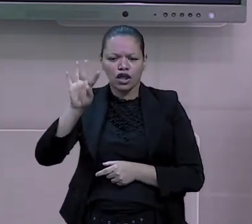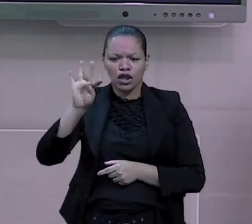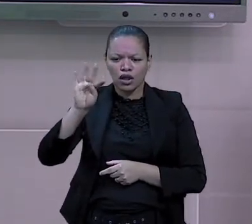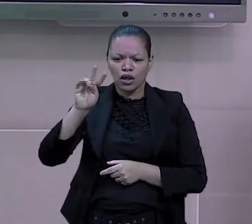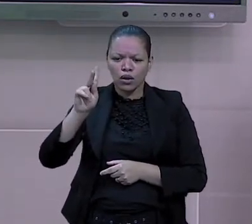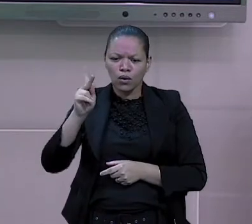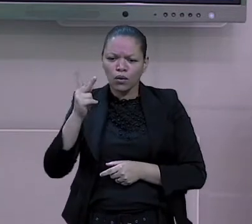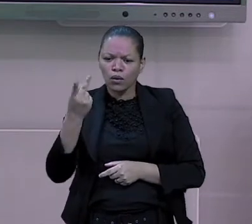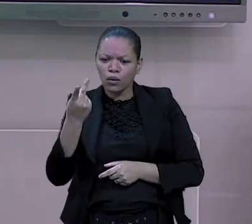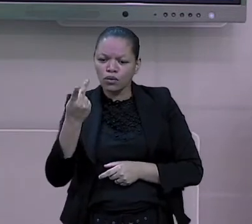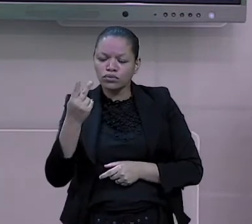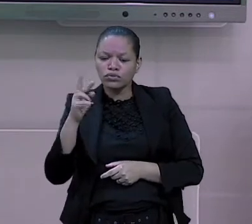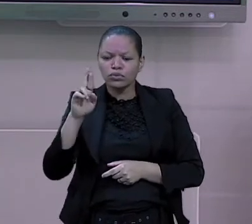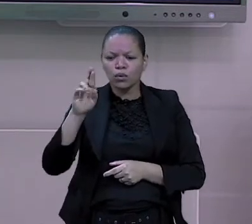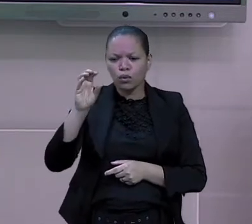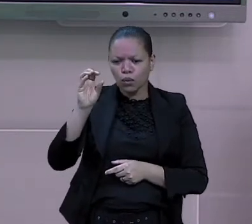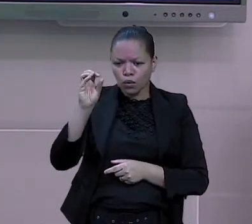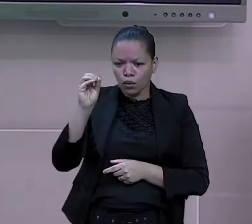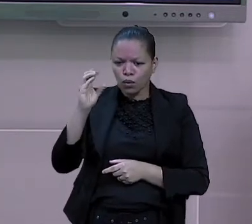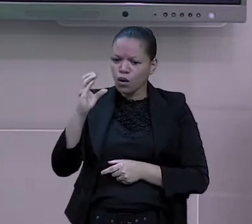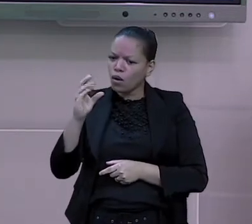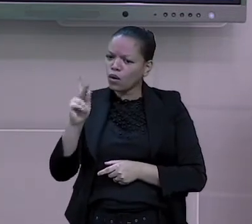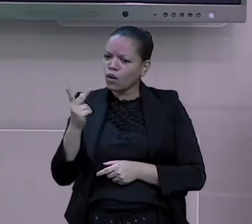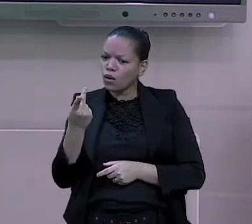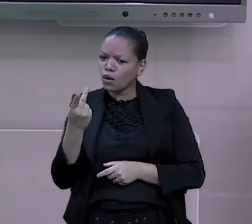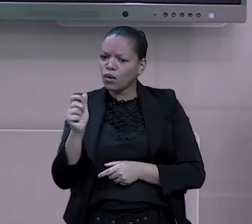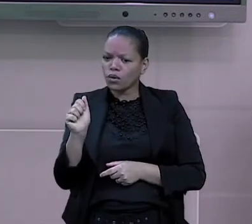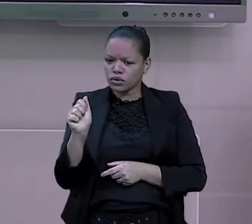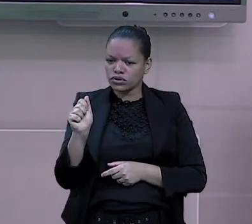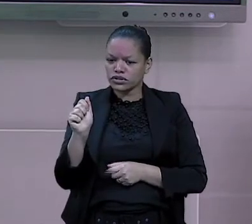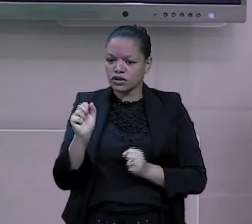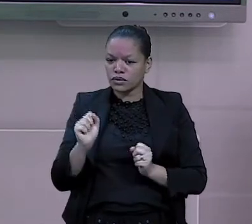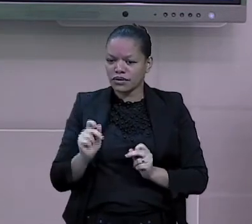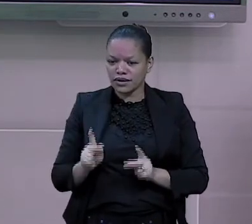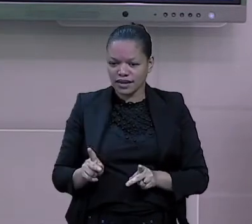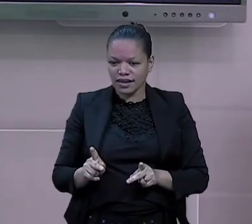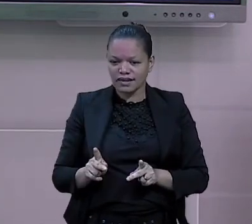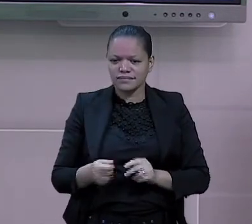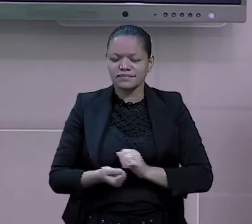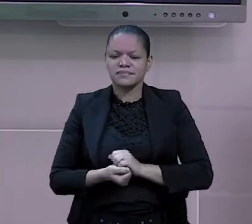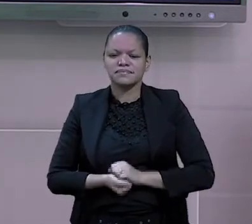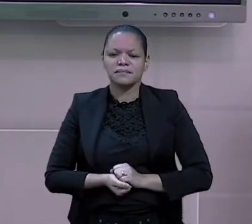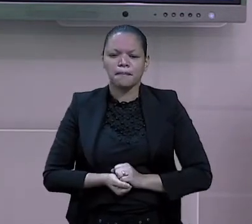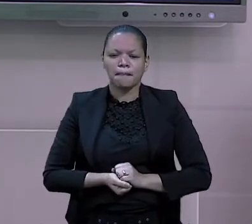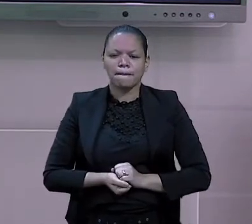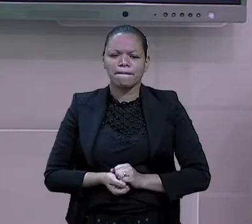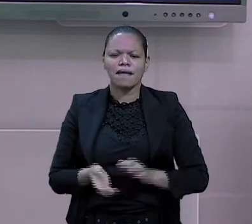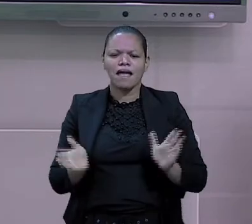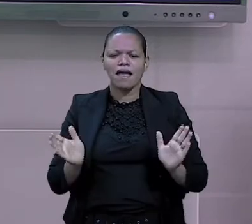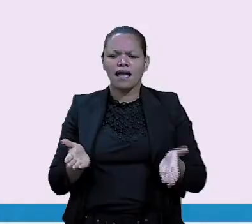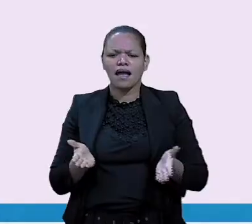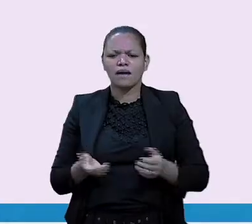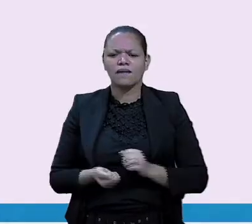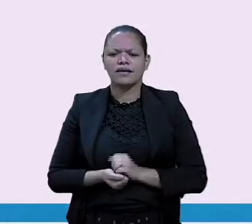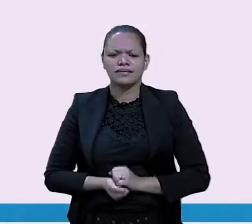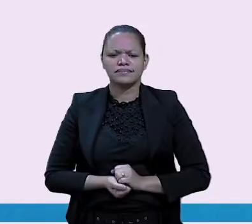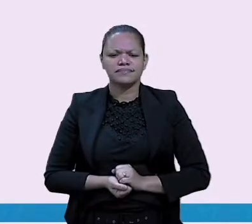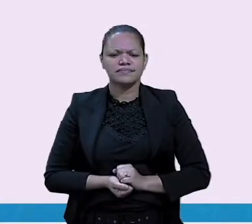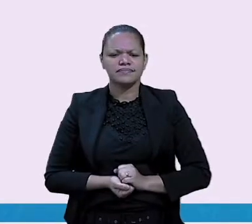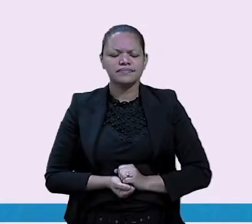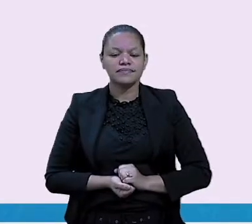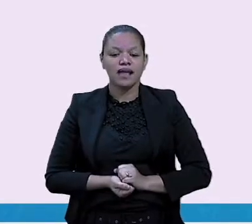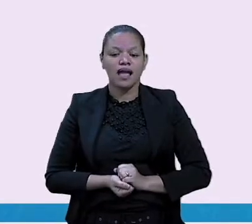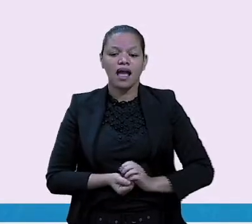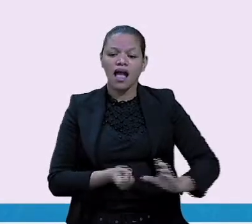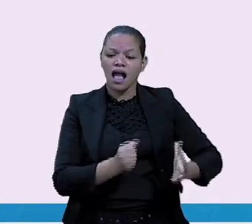aí essa também coletânea Fábulas de Exopo. Conhecendo um pouquinho mais sobre o nosso autor. Agora nós